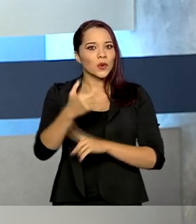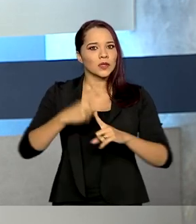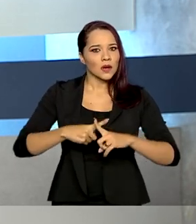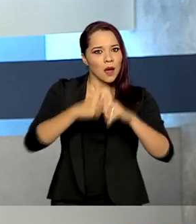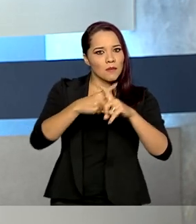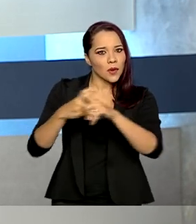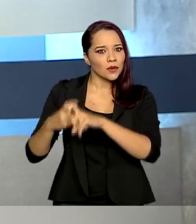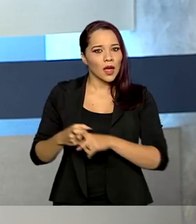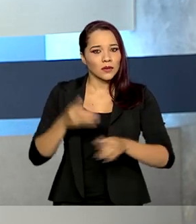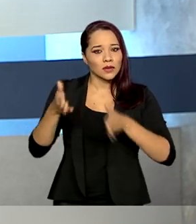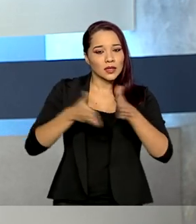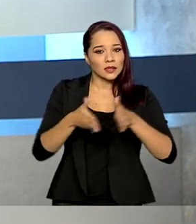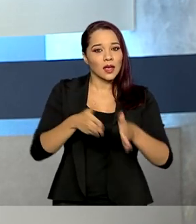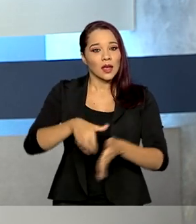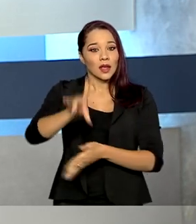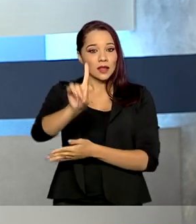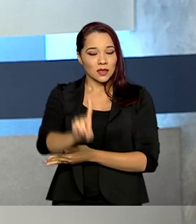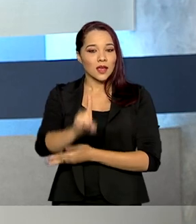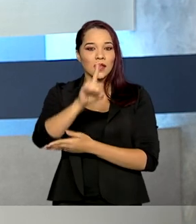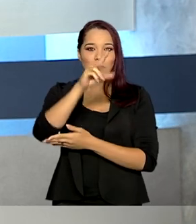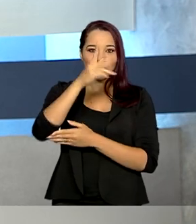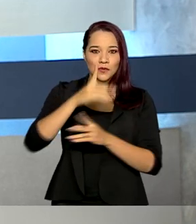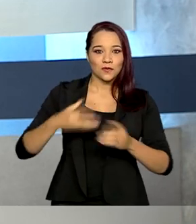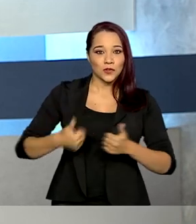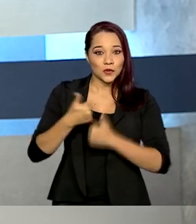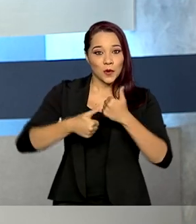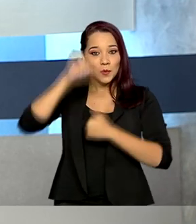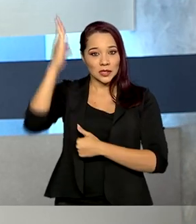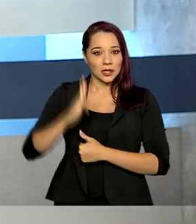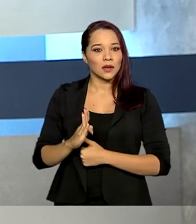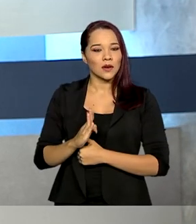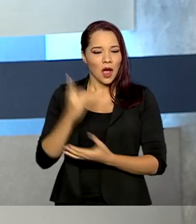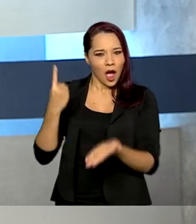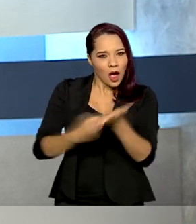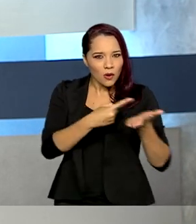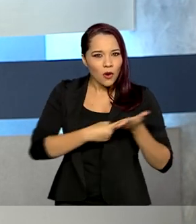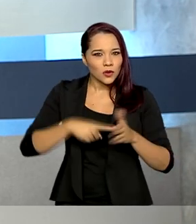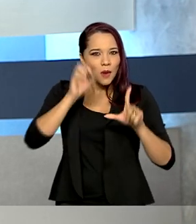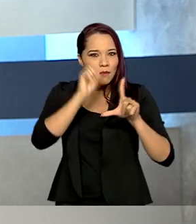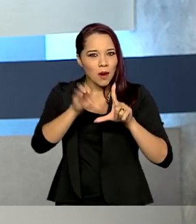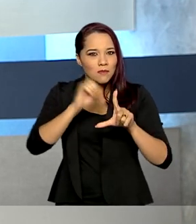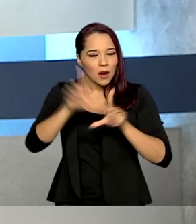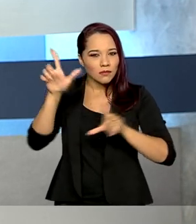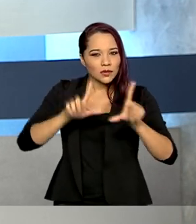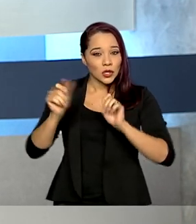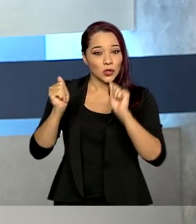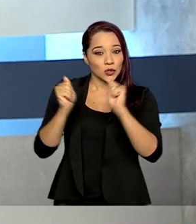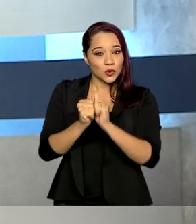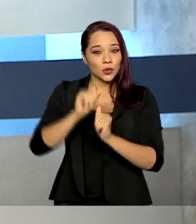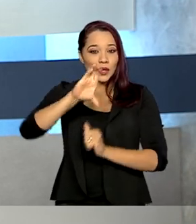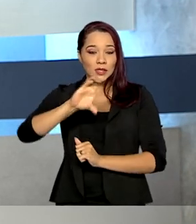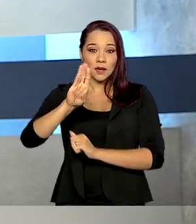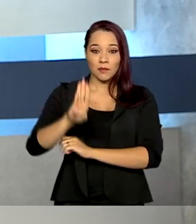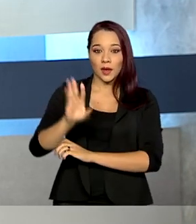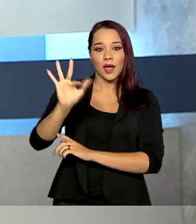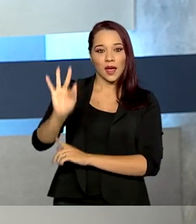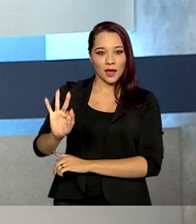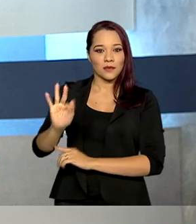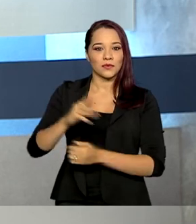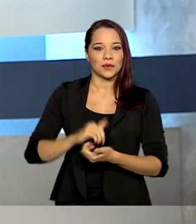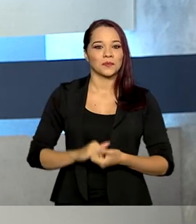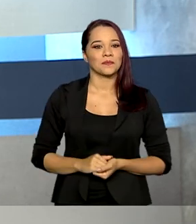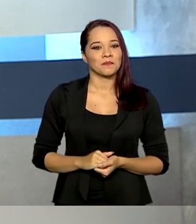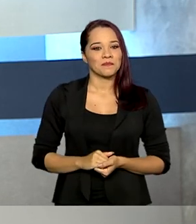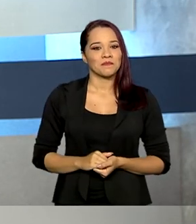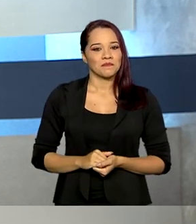temporada da Série D do Brasileirão. O acordo para a transmissão dos jogos foi feito com a Confederação Brasileira de Futebol, a